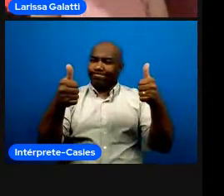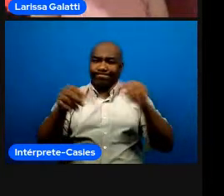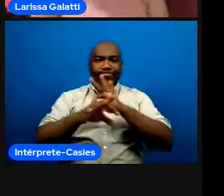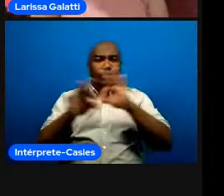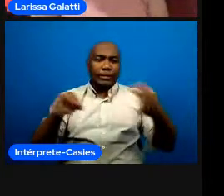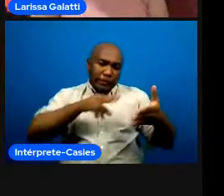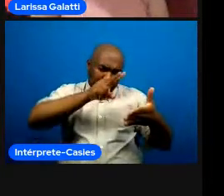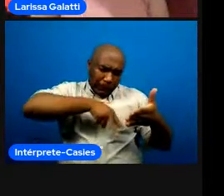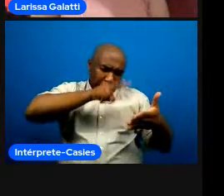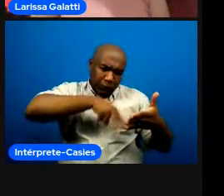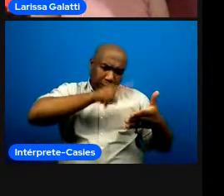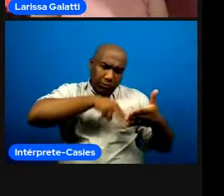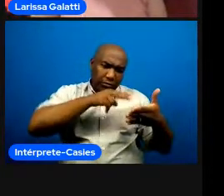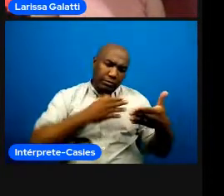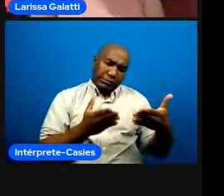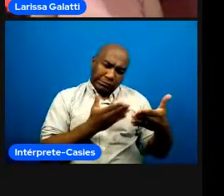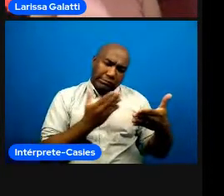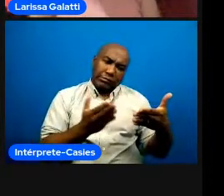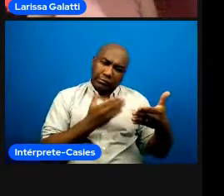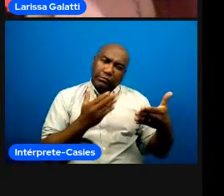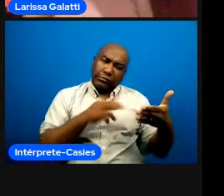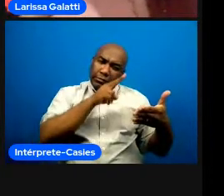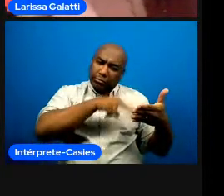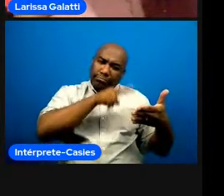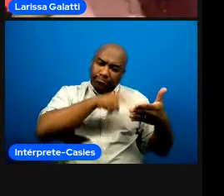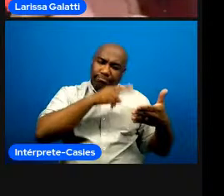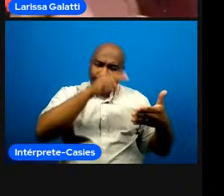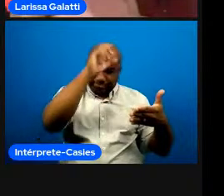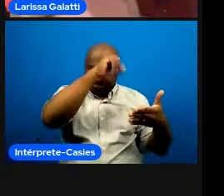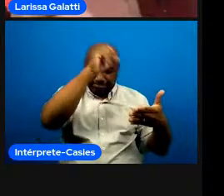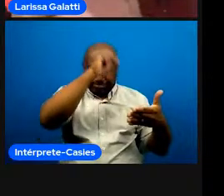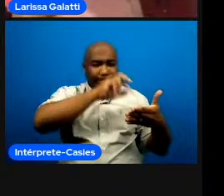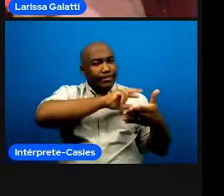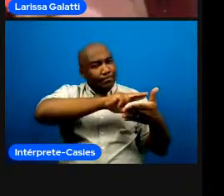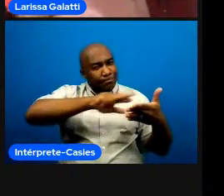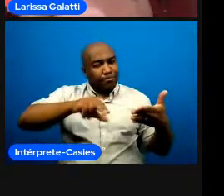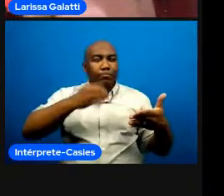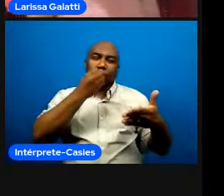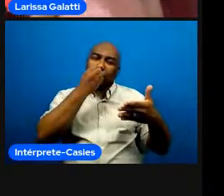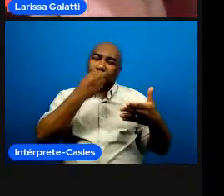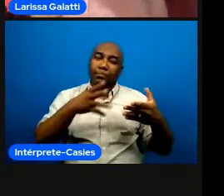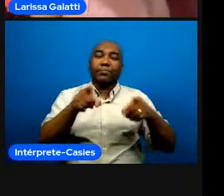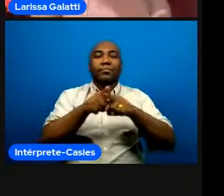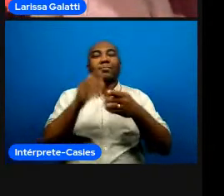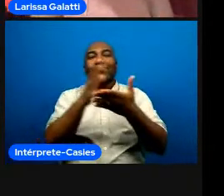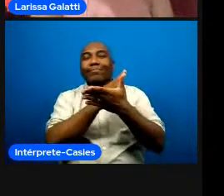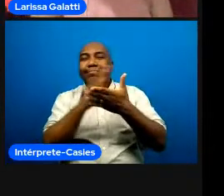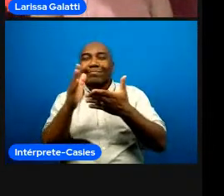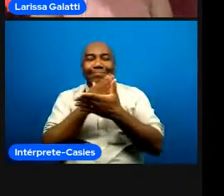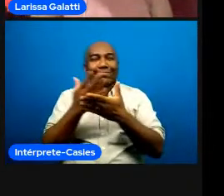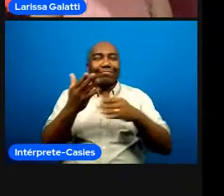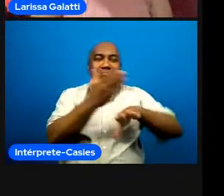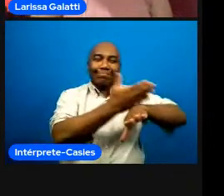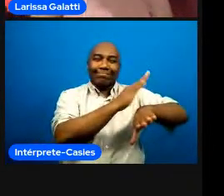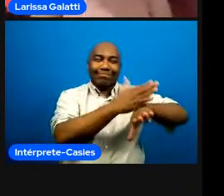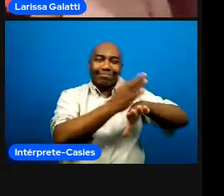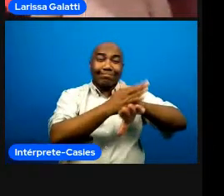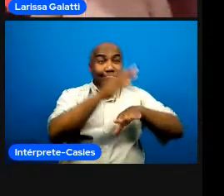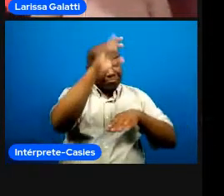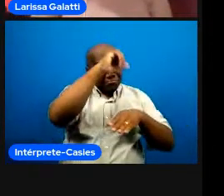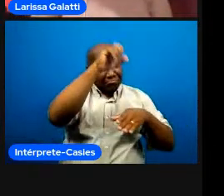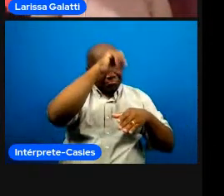independentes é muito comum a gente tem visto cada vez mais treinadores e treinadoras aprendendo a lidar com a linguagem